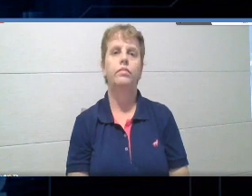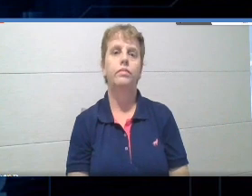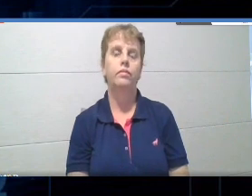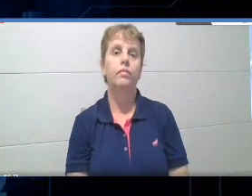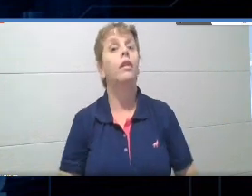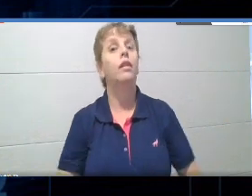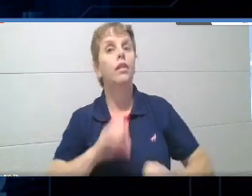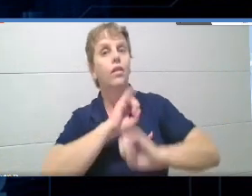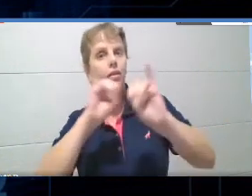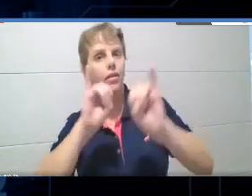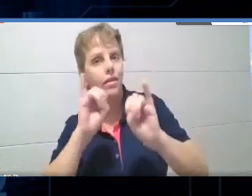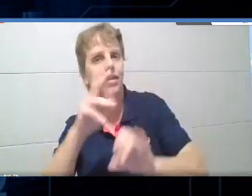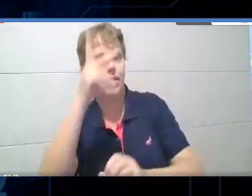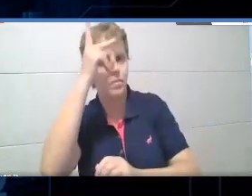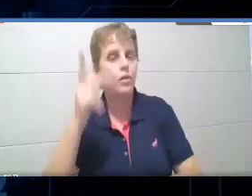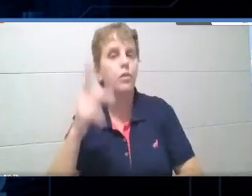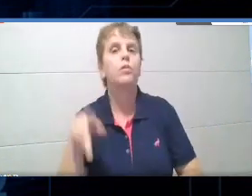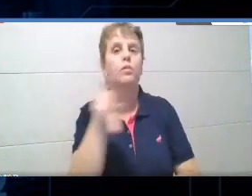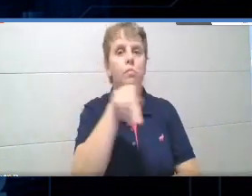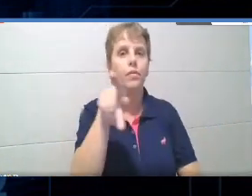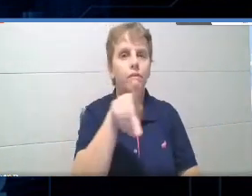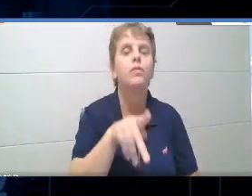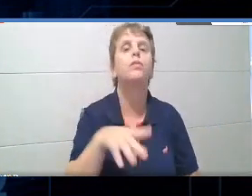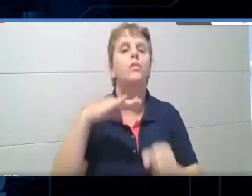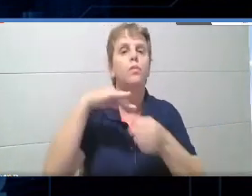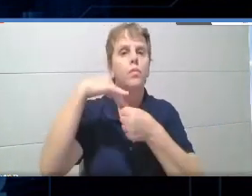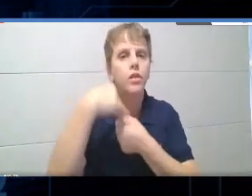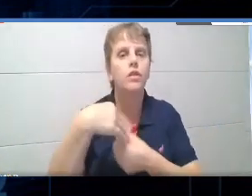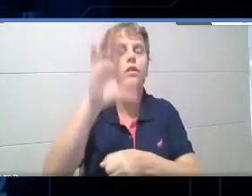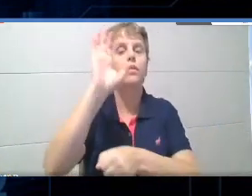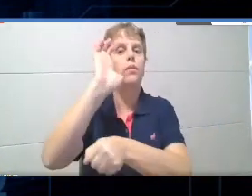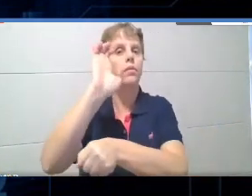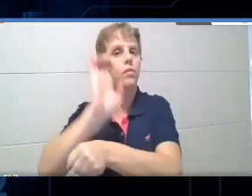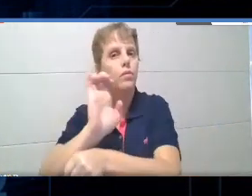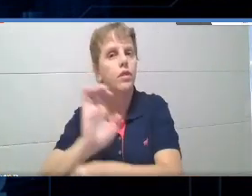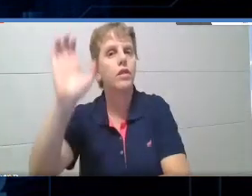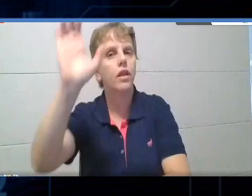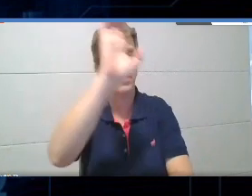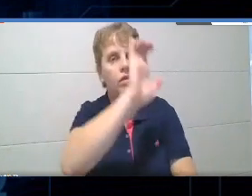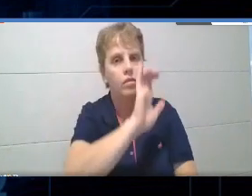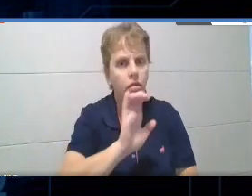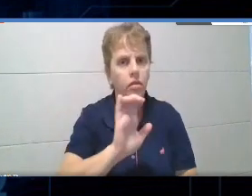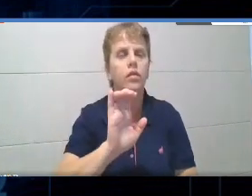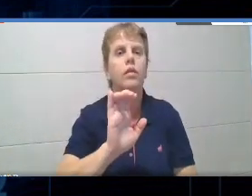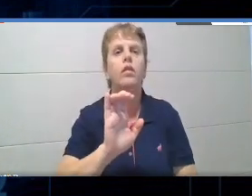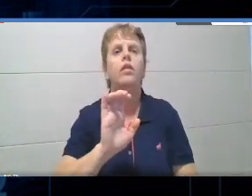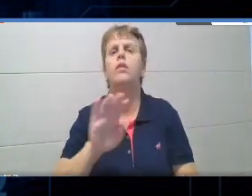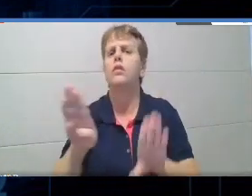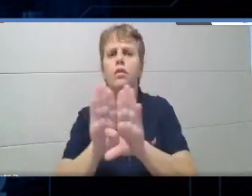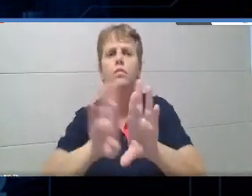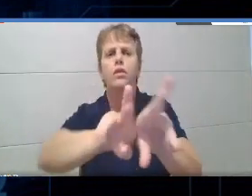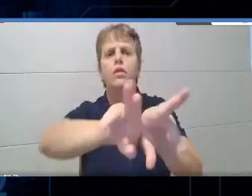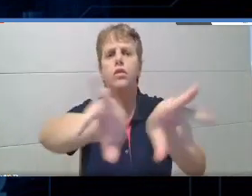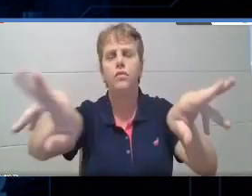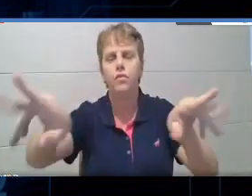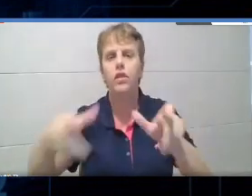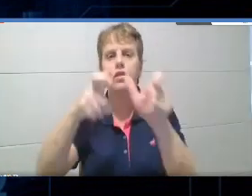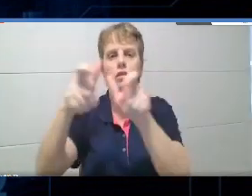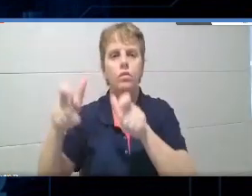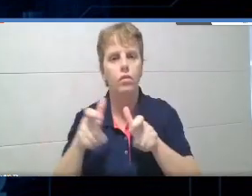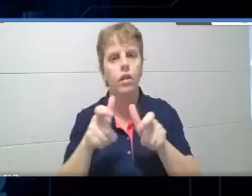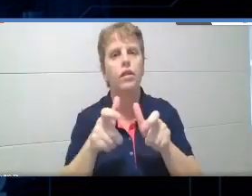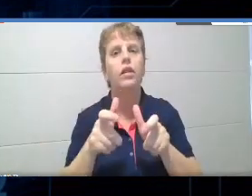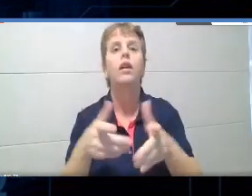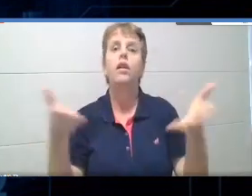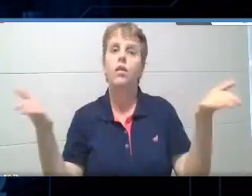Olá, pessoal, educadores da rede municipal, estadual e das outras modalidades. Nós